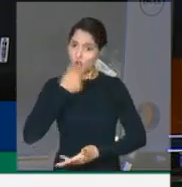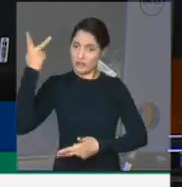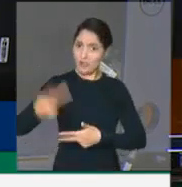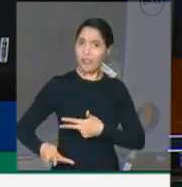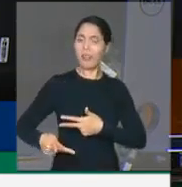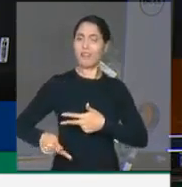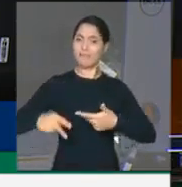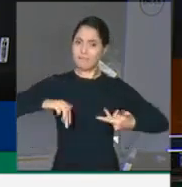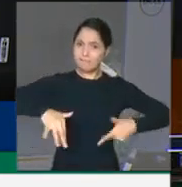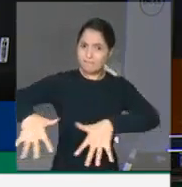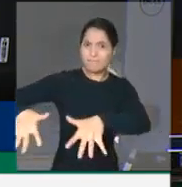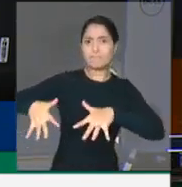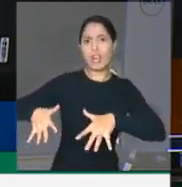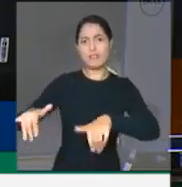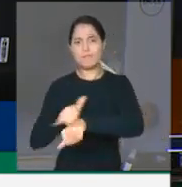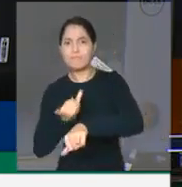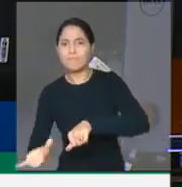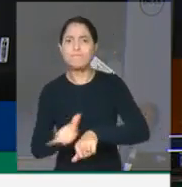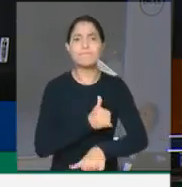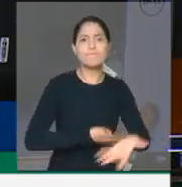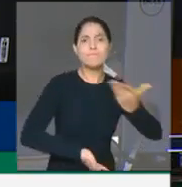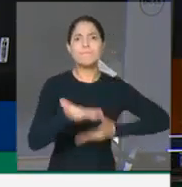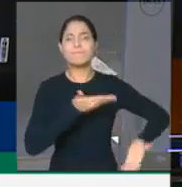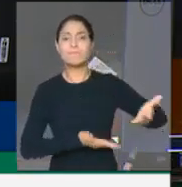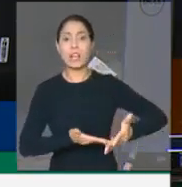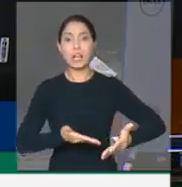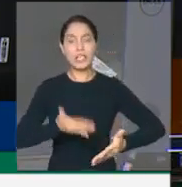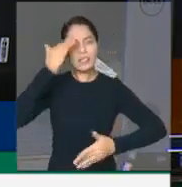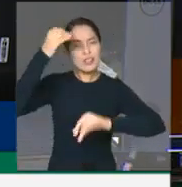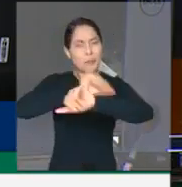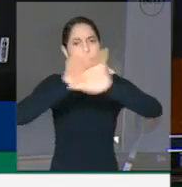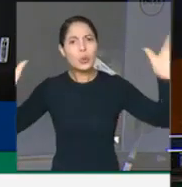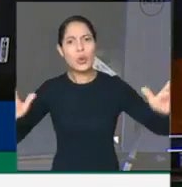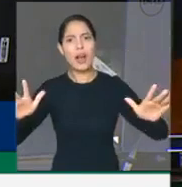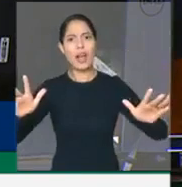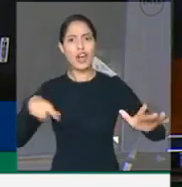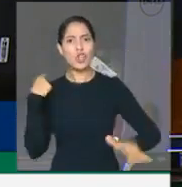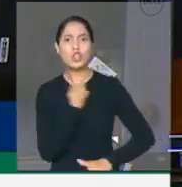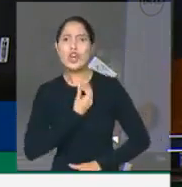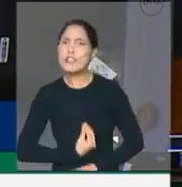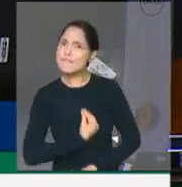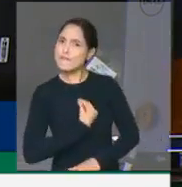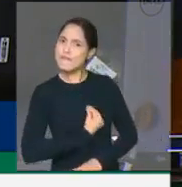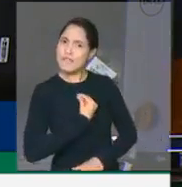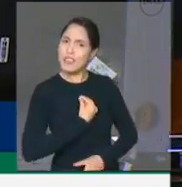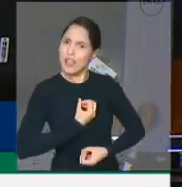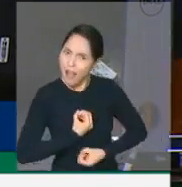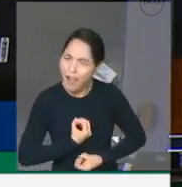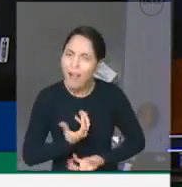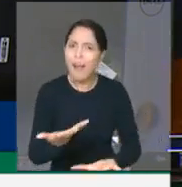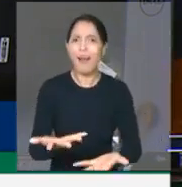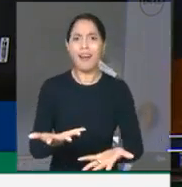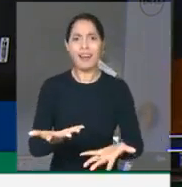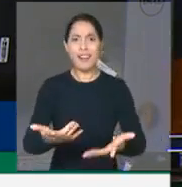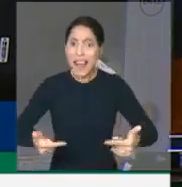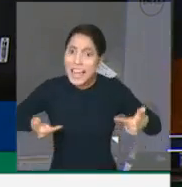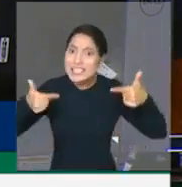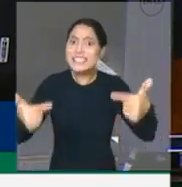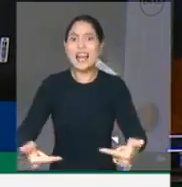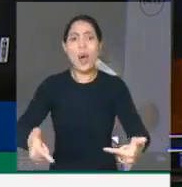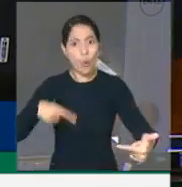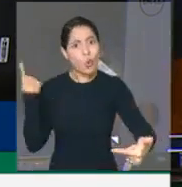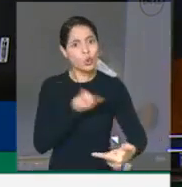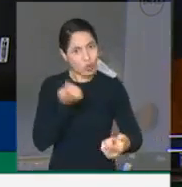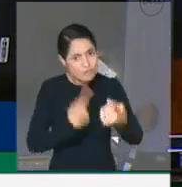É hora de todos nós elevarmos o nível do nosso entendimento, das nossas palavras e das nossas ações, para nos